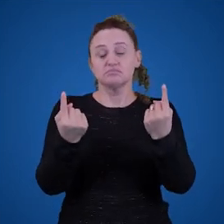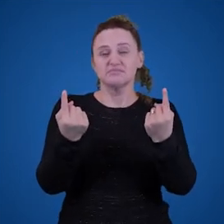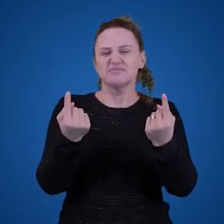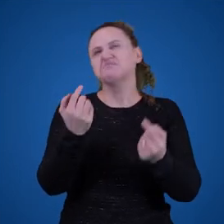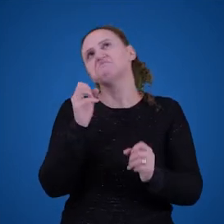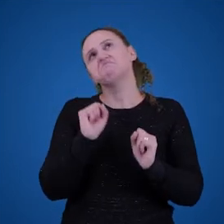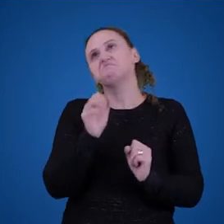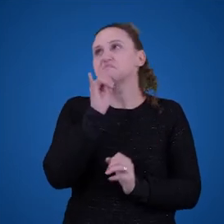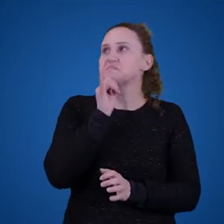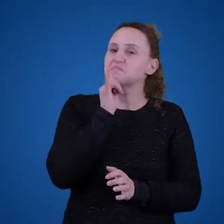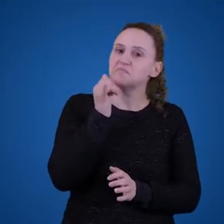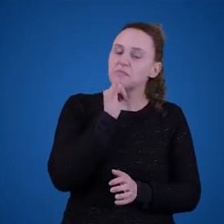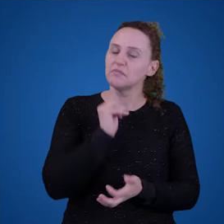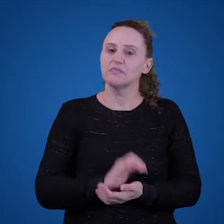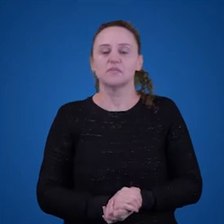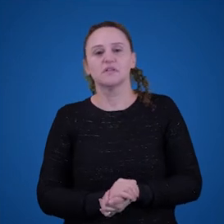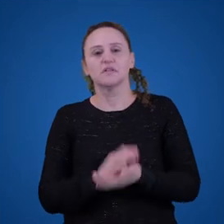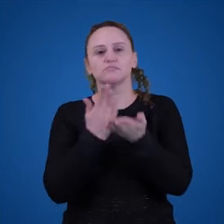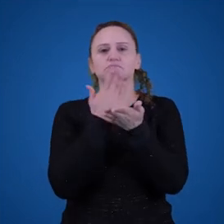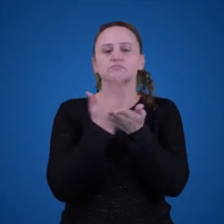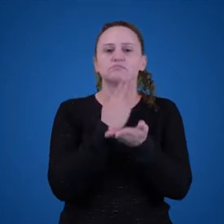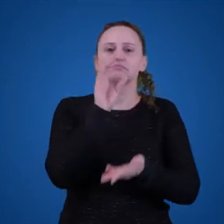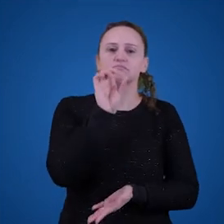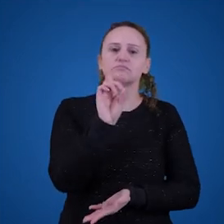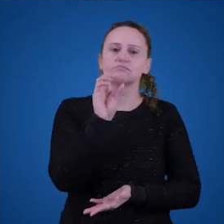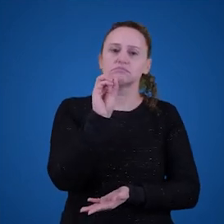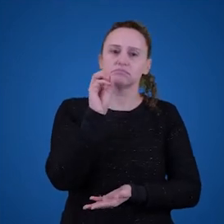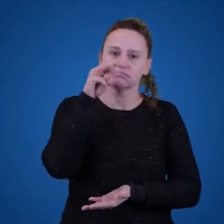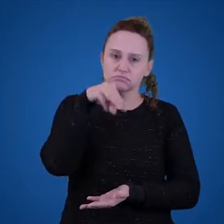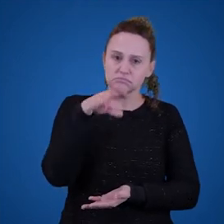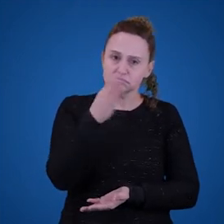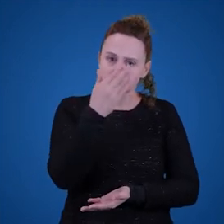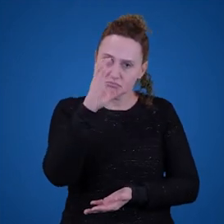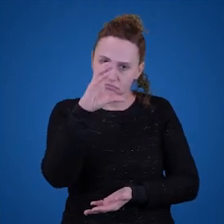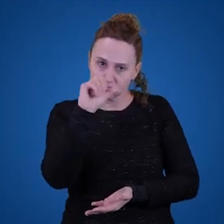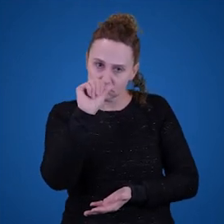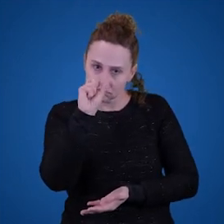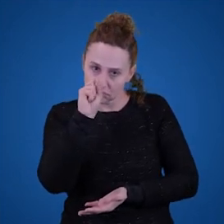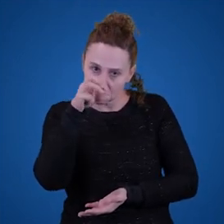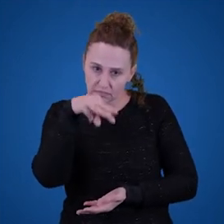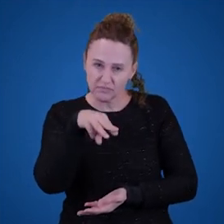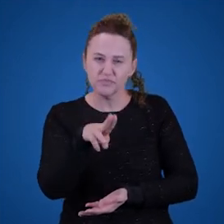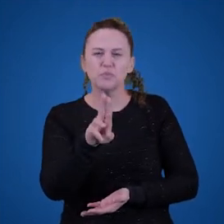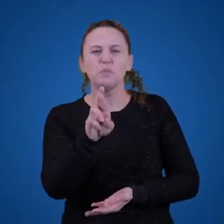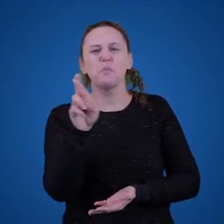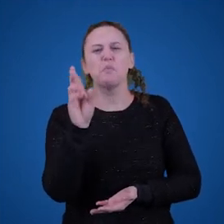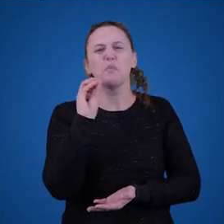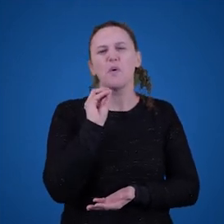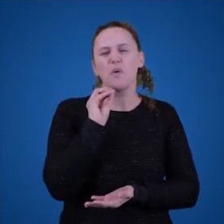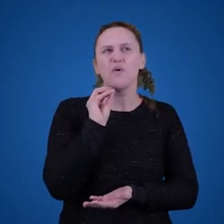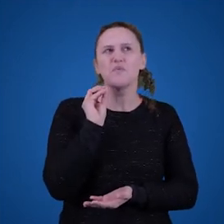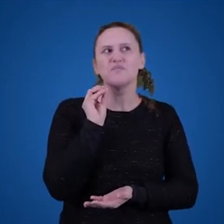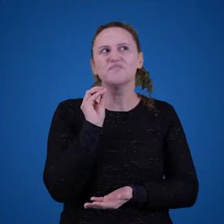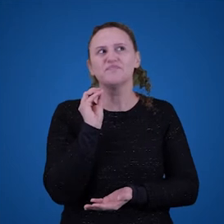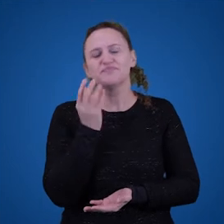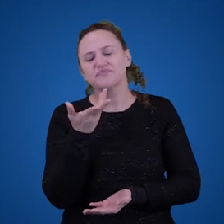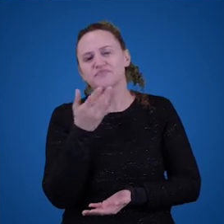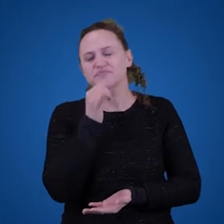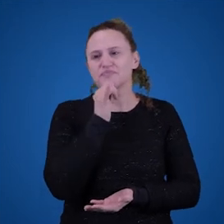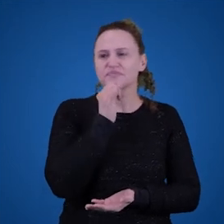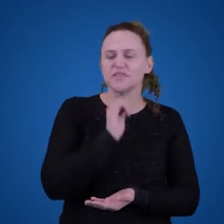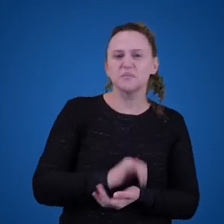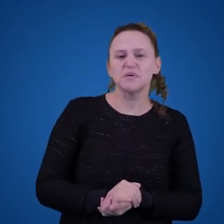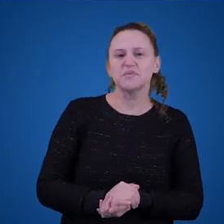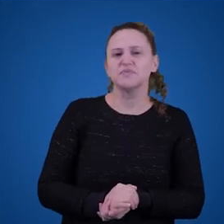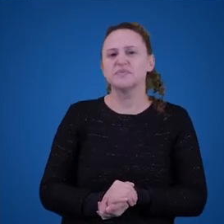Casmurro, por exemplo, do Machado de Assis, e se perguntar bem o que o Machado de Assis quis nos dizer aqui. Como ele é um